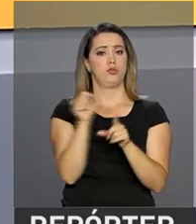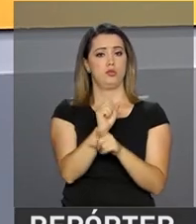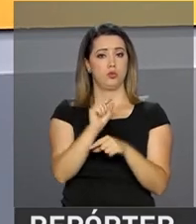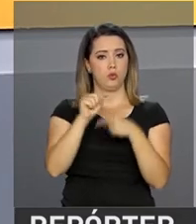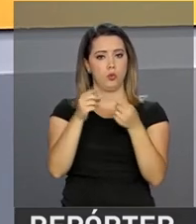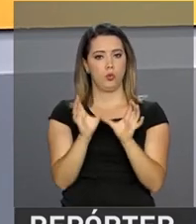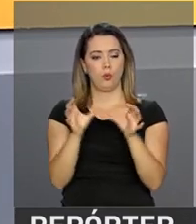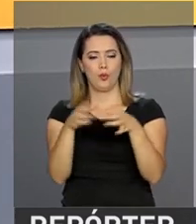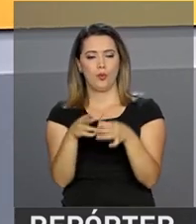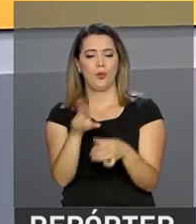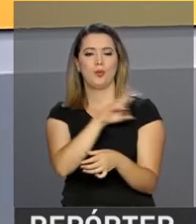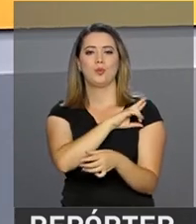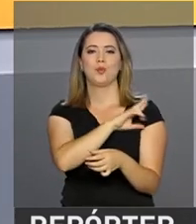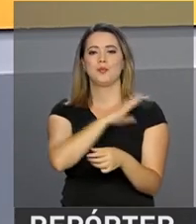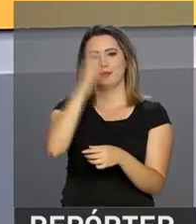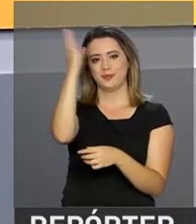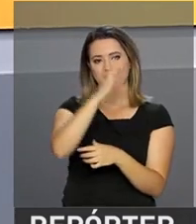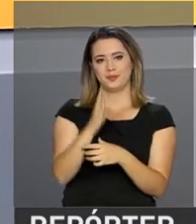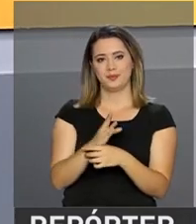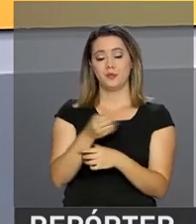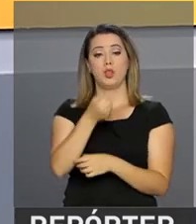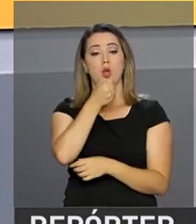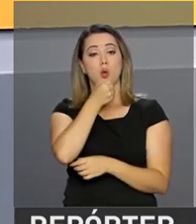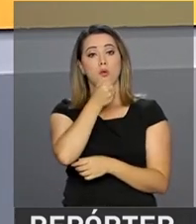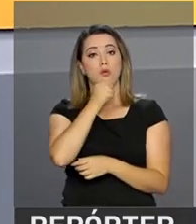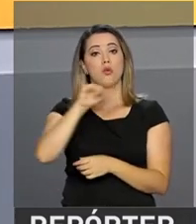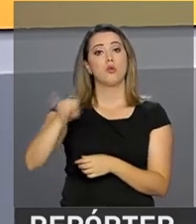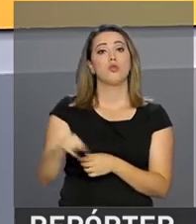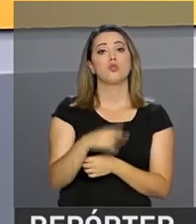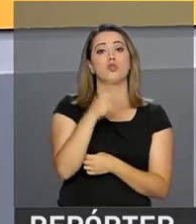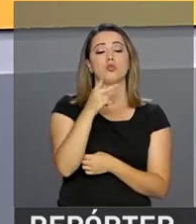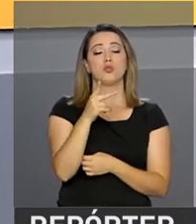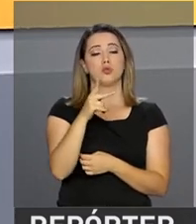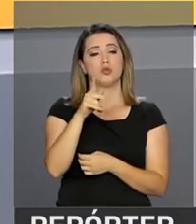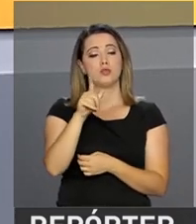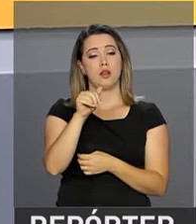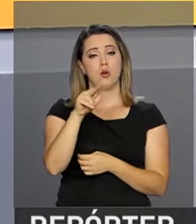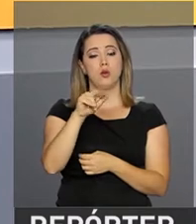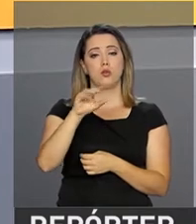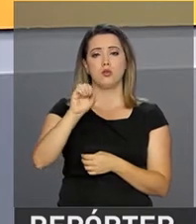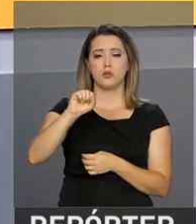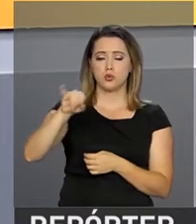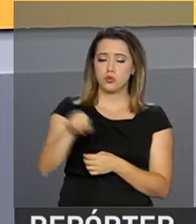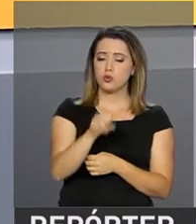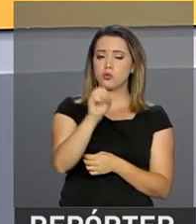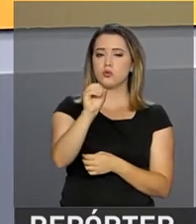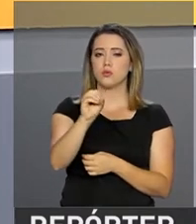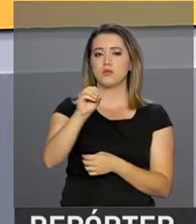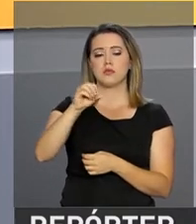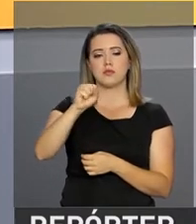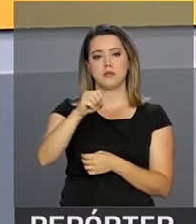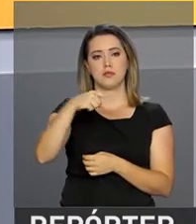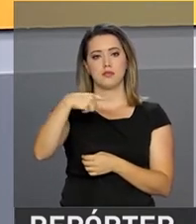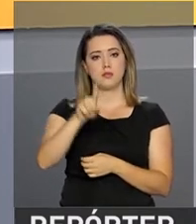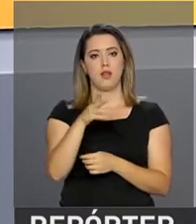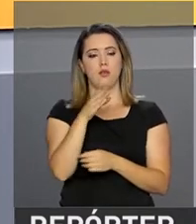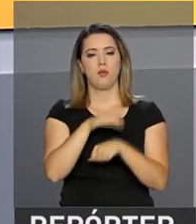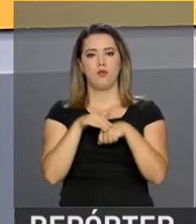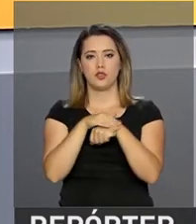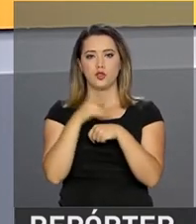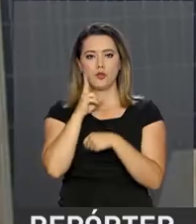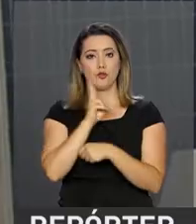repórter José Luiz Filho conversou com um desses estudantes para mostrar como é a rotina de quem participa desse tipo de competição.